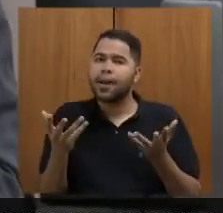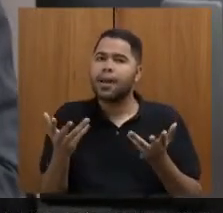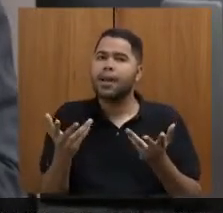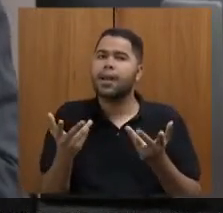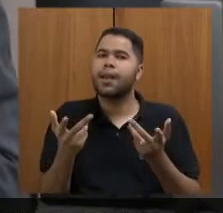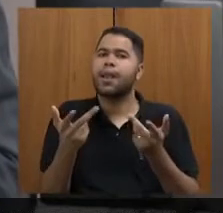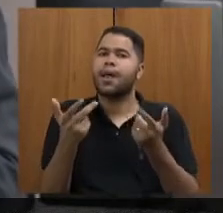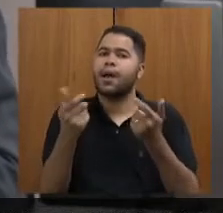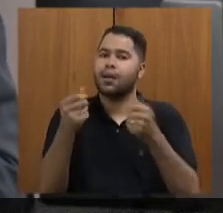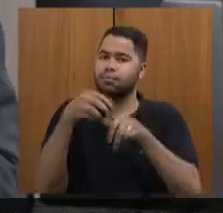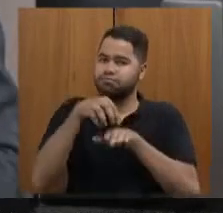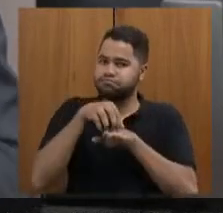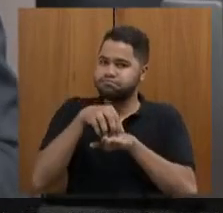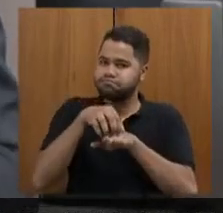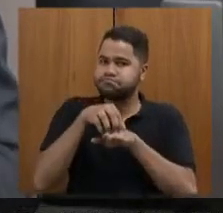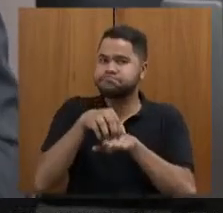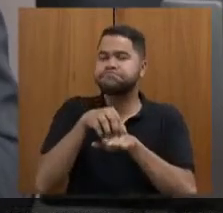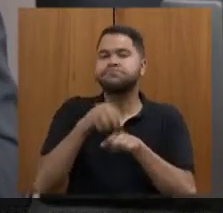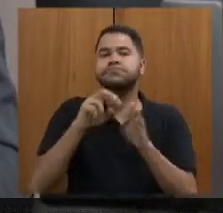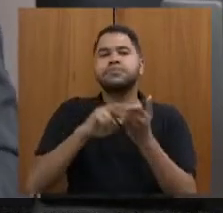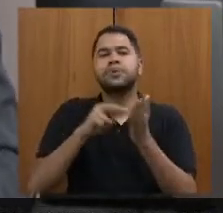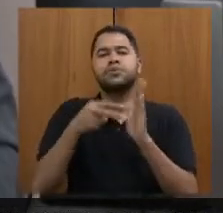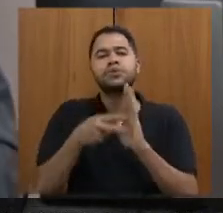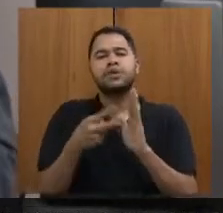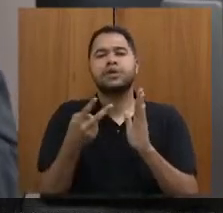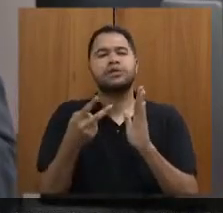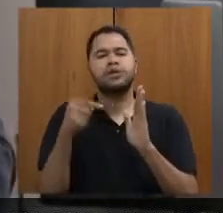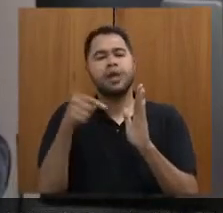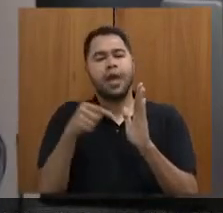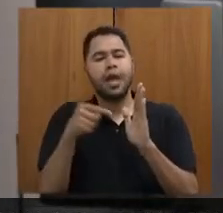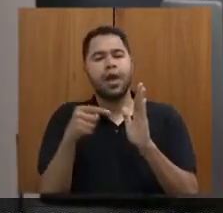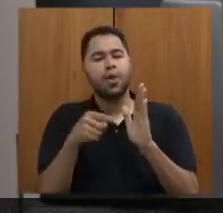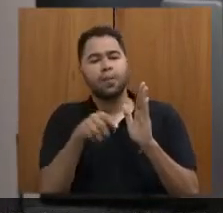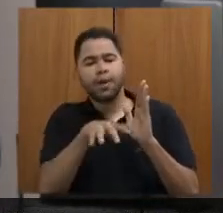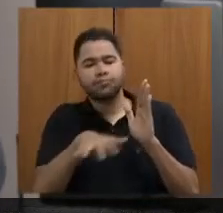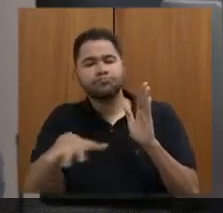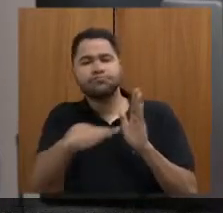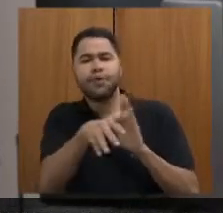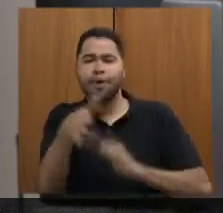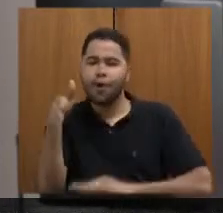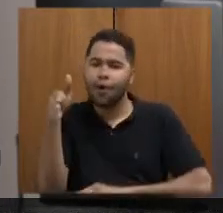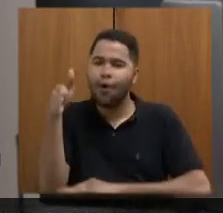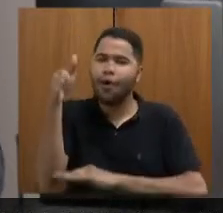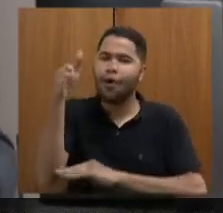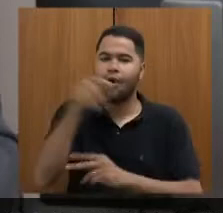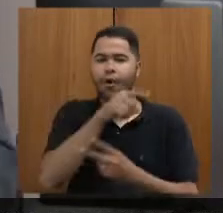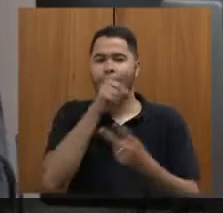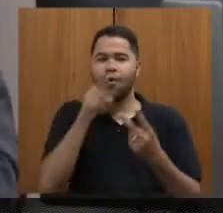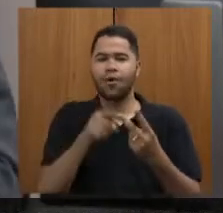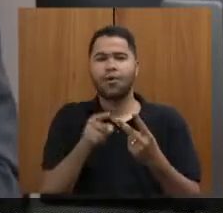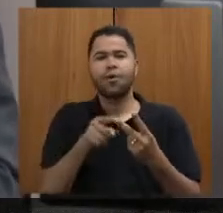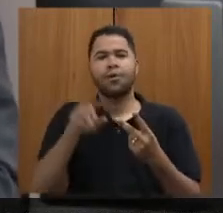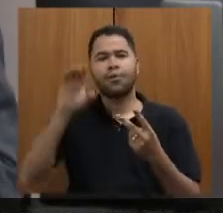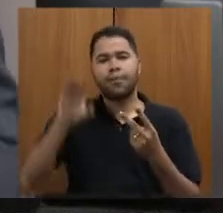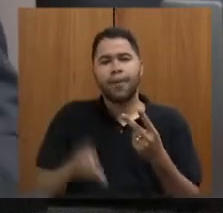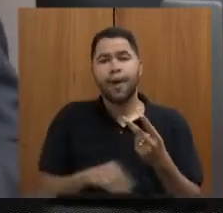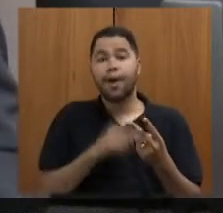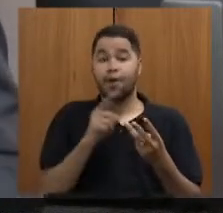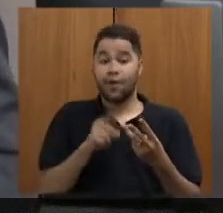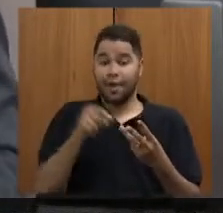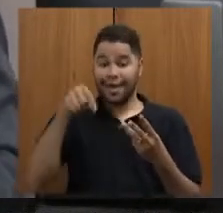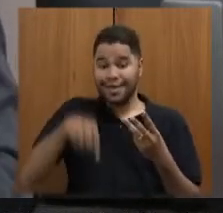turismo, ou seja, dispor de uma infraestrutura hoteleira, dispor de conselho, e hoje nós somos o